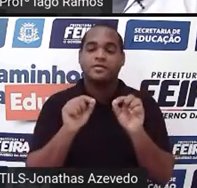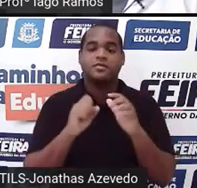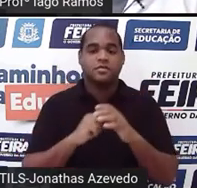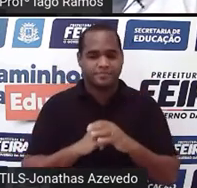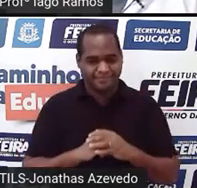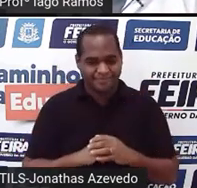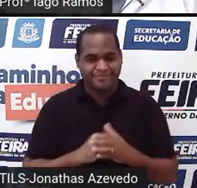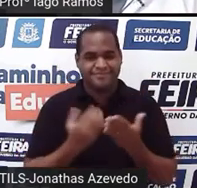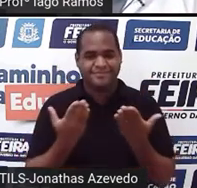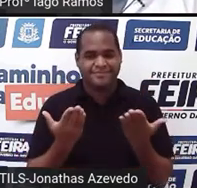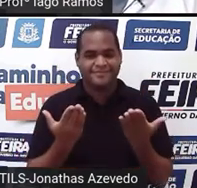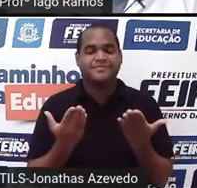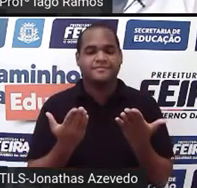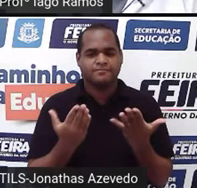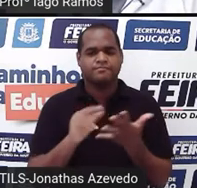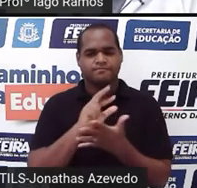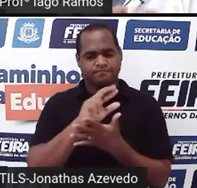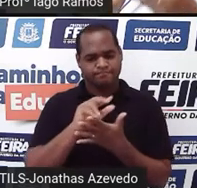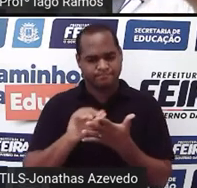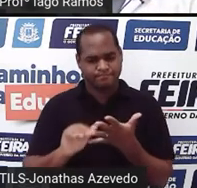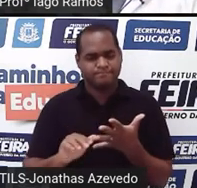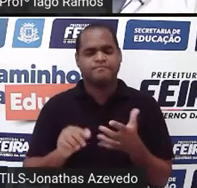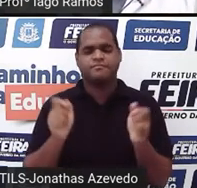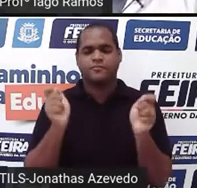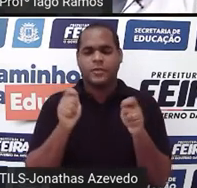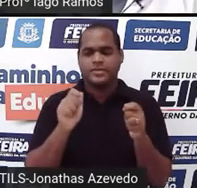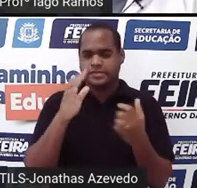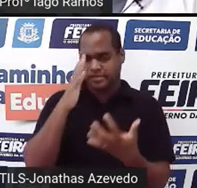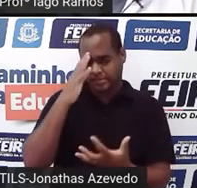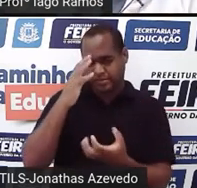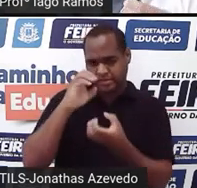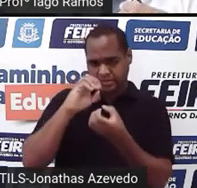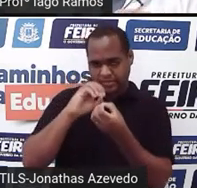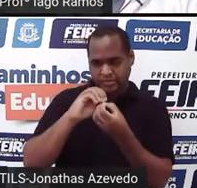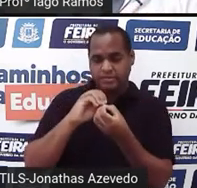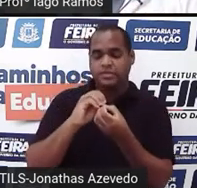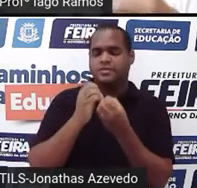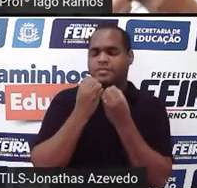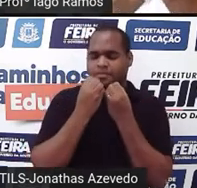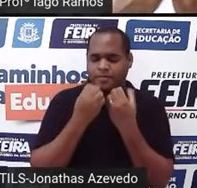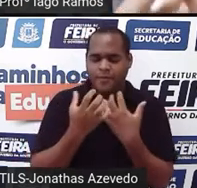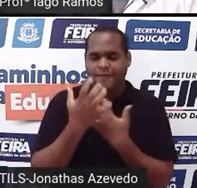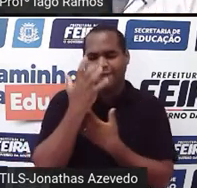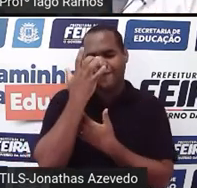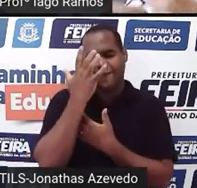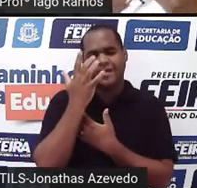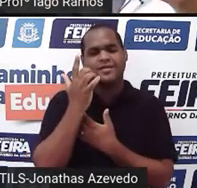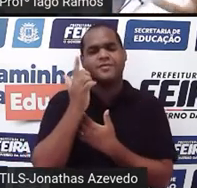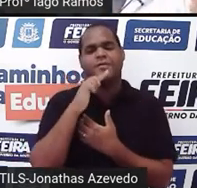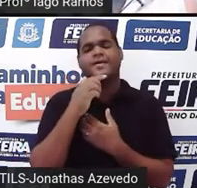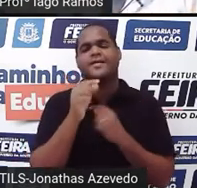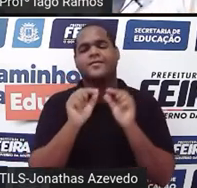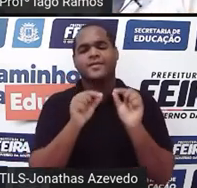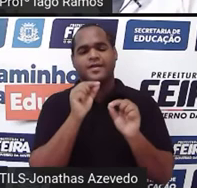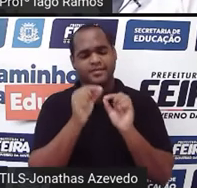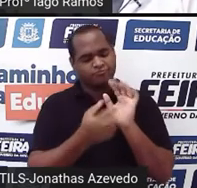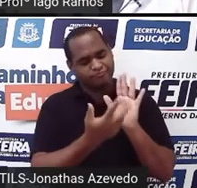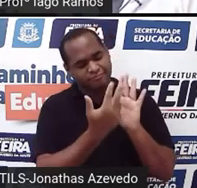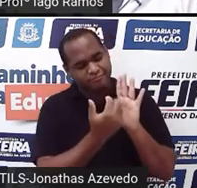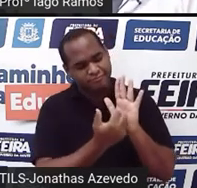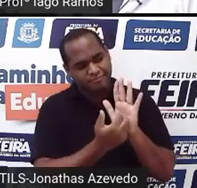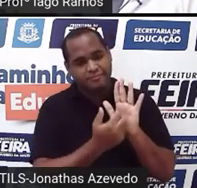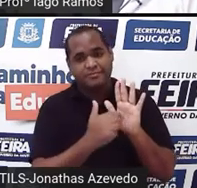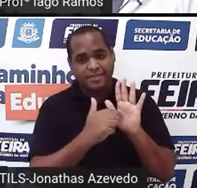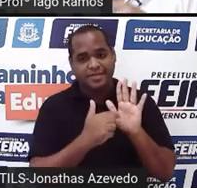Então, são formas que resumem de maneira ilustrada, através de um desenho, né?